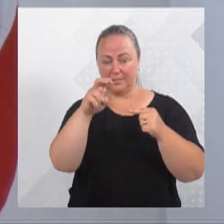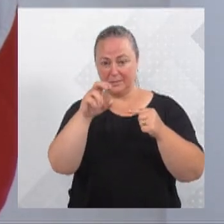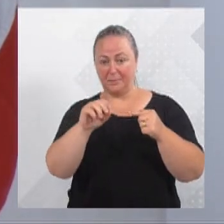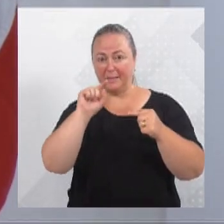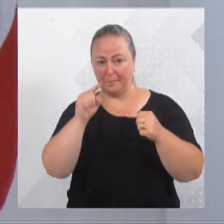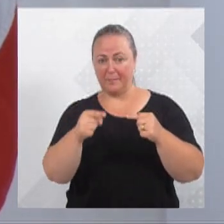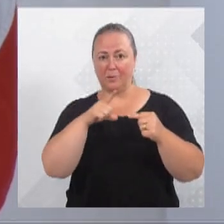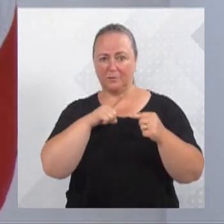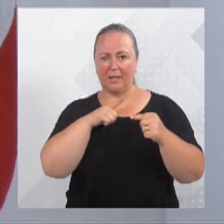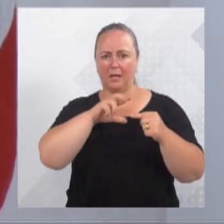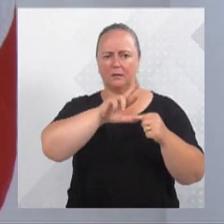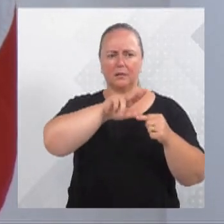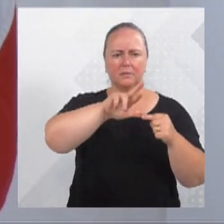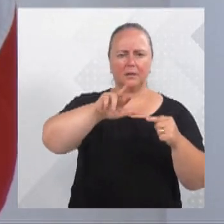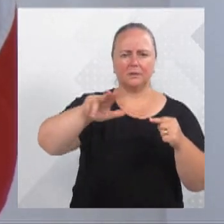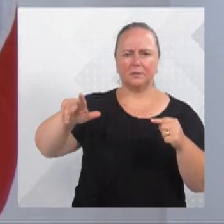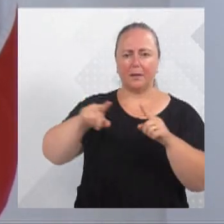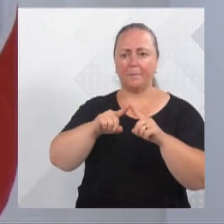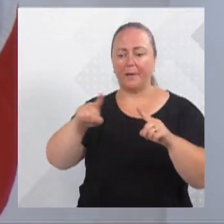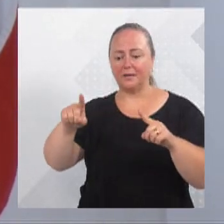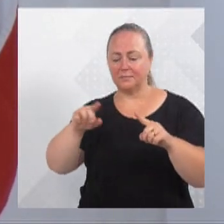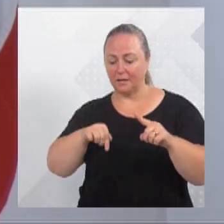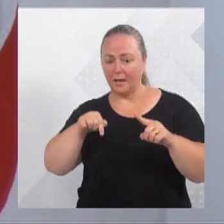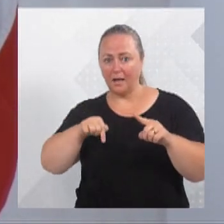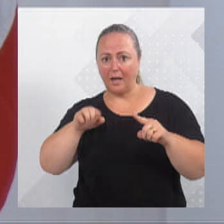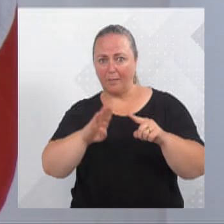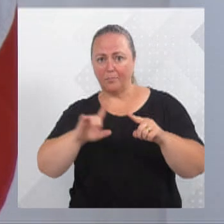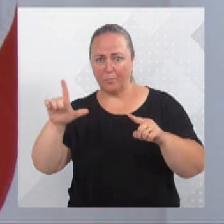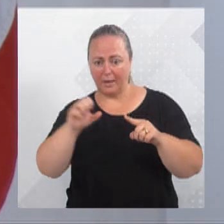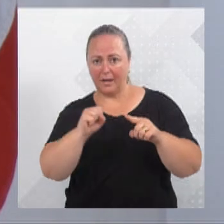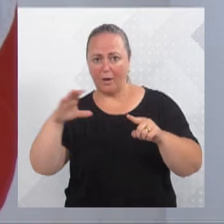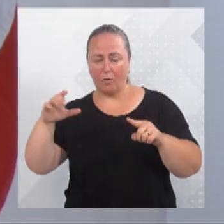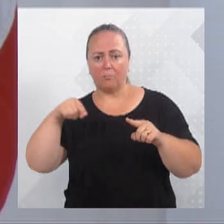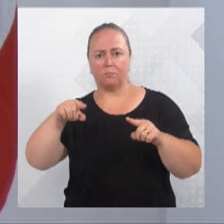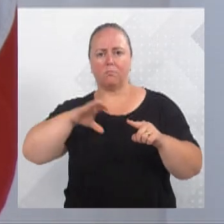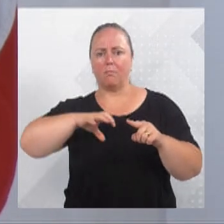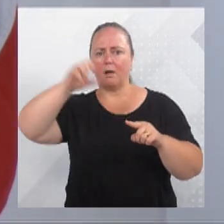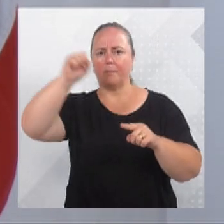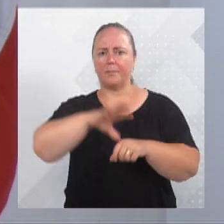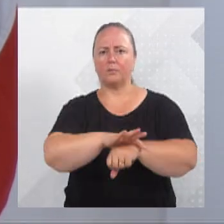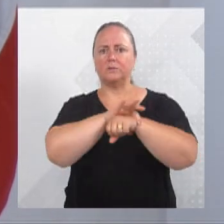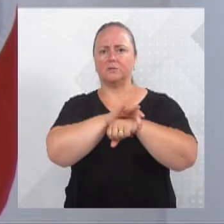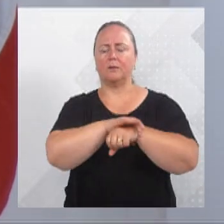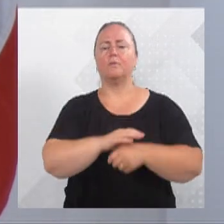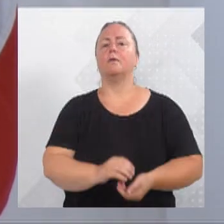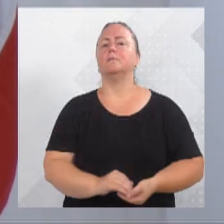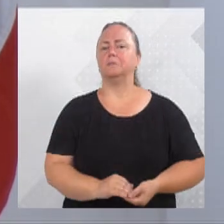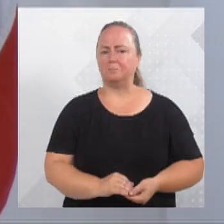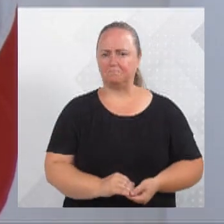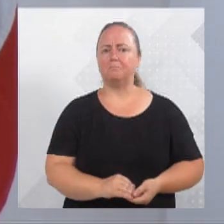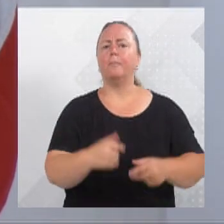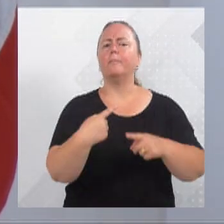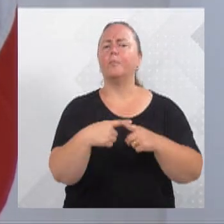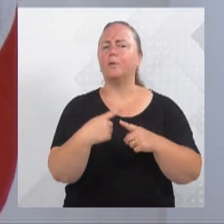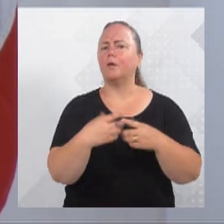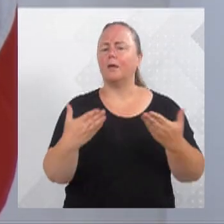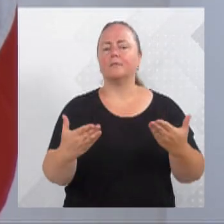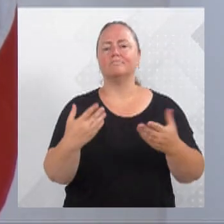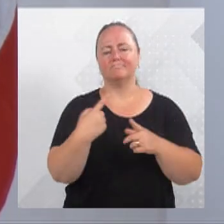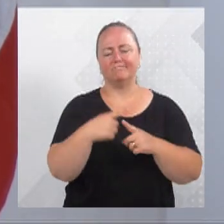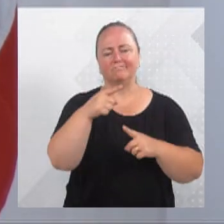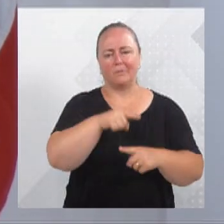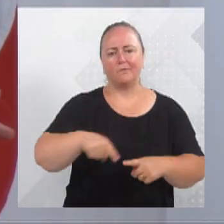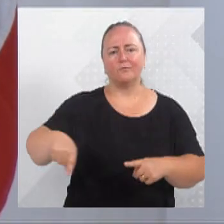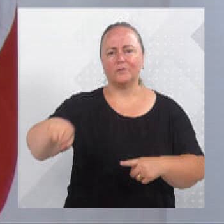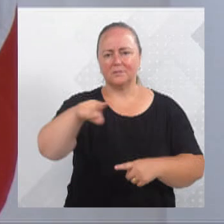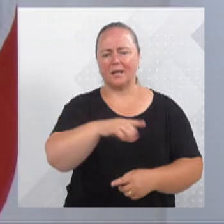de Santa Catarina. Fruto do trabalho de vocês, homens, mulheres, que se dedicam, se envolvem e fazem a